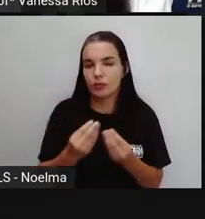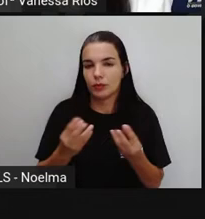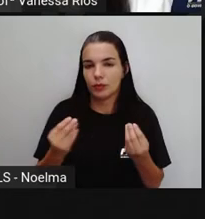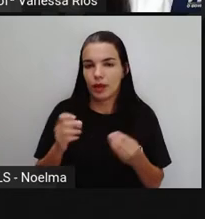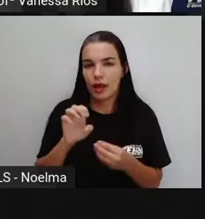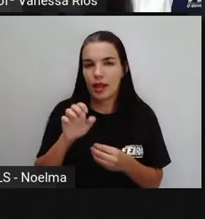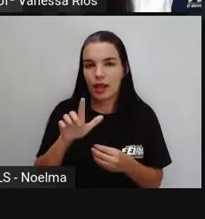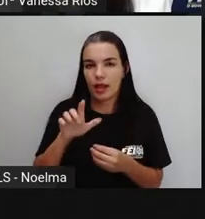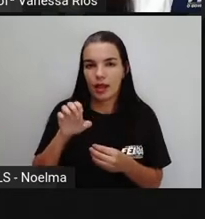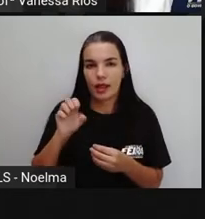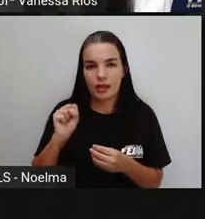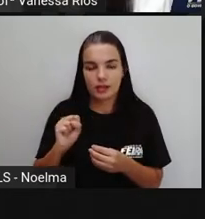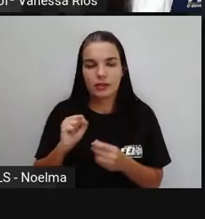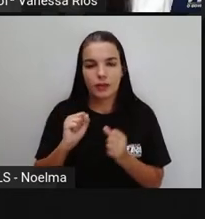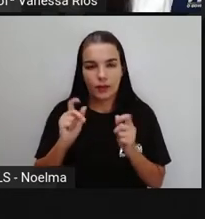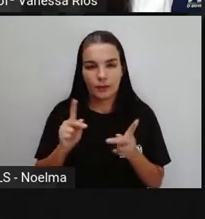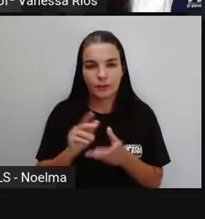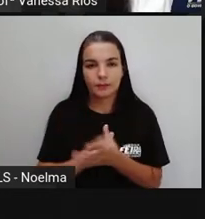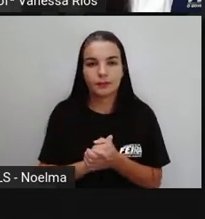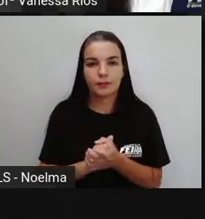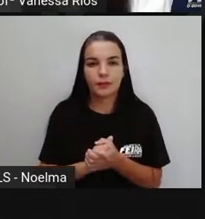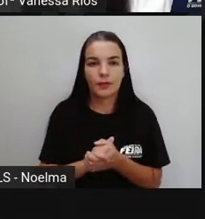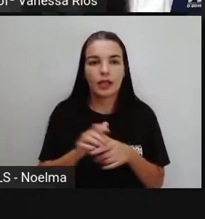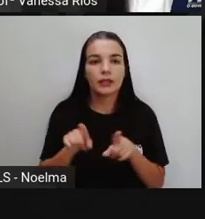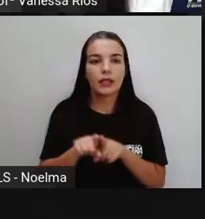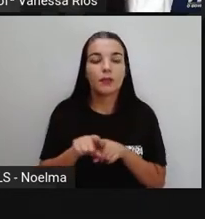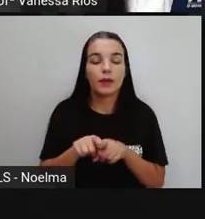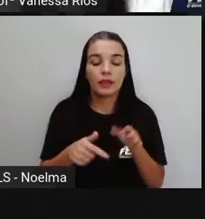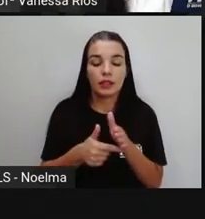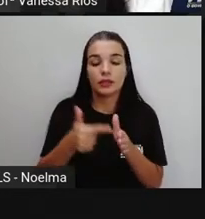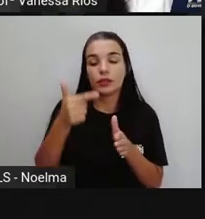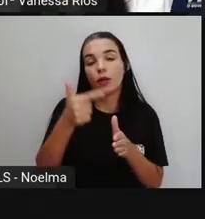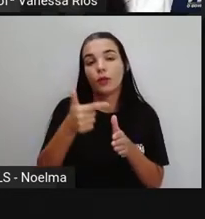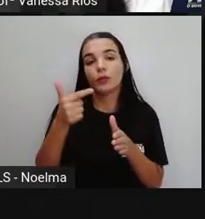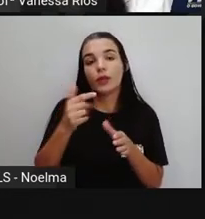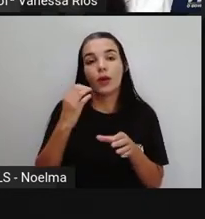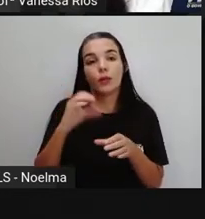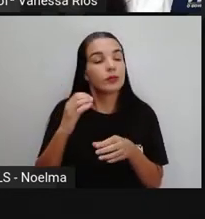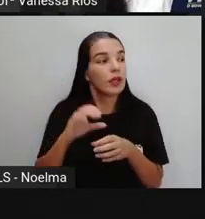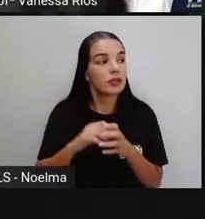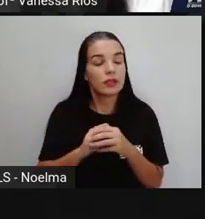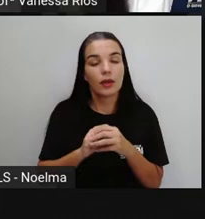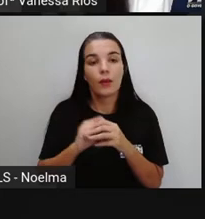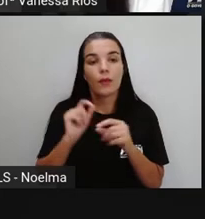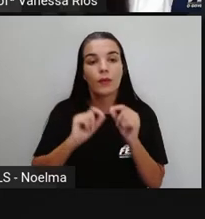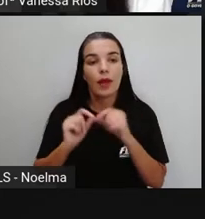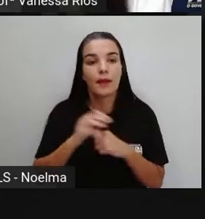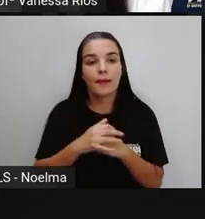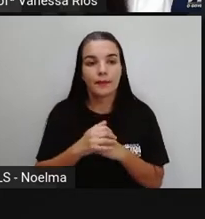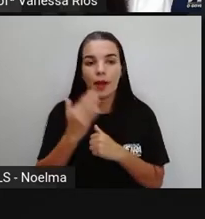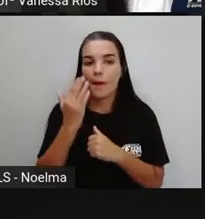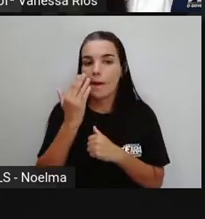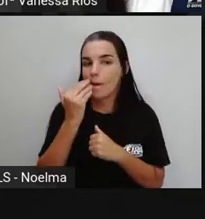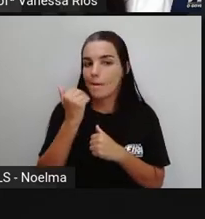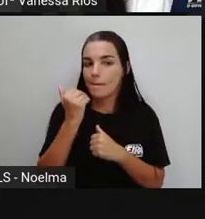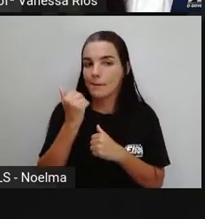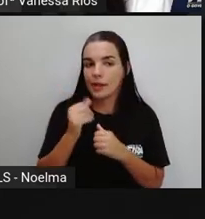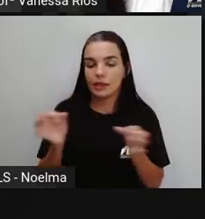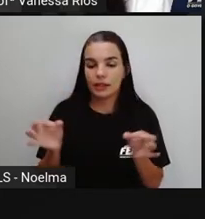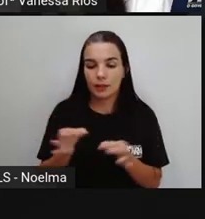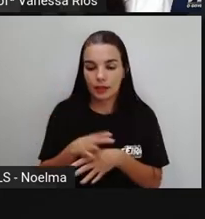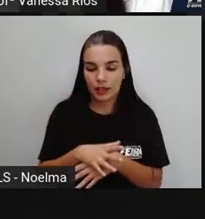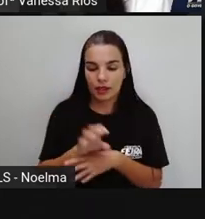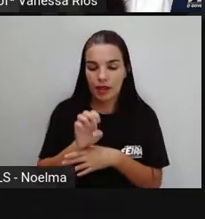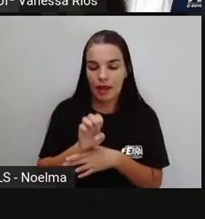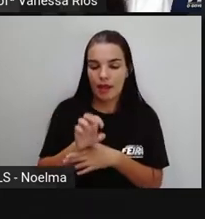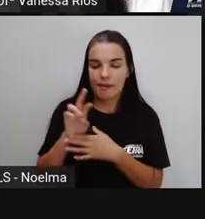ou elas. Aí, a Pró também fez a mesma coisa no verbo da segunda conjugação. No caso aqui, é o verbo comer, terminado em